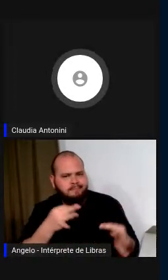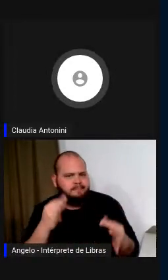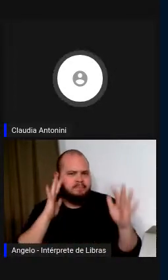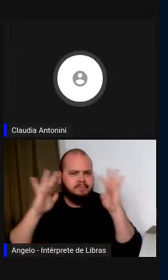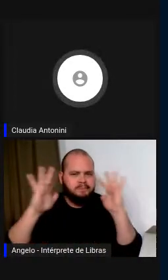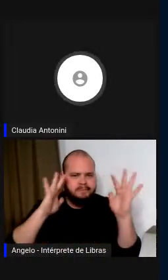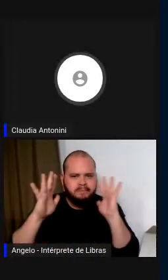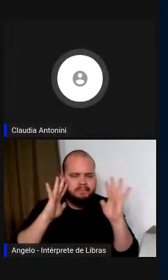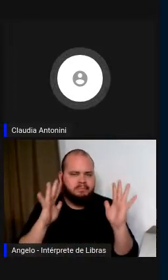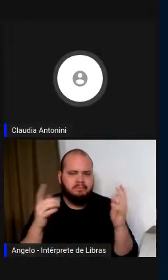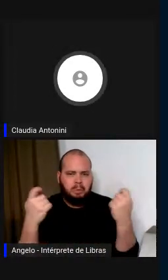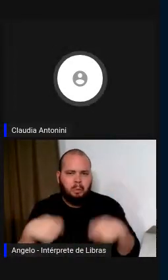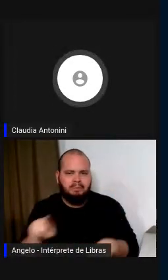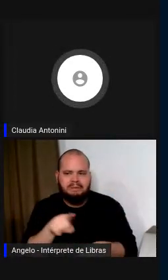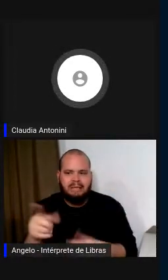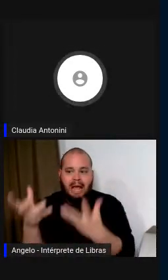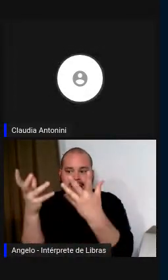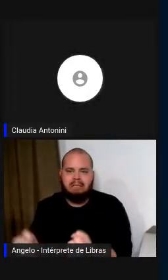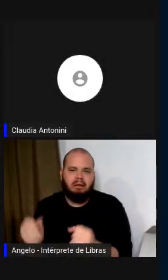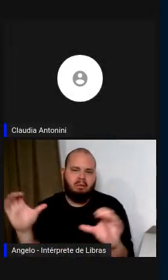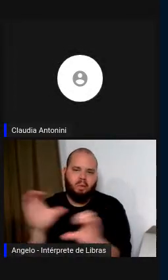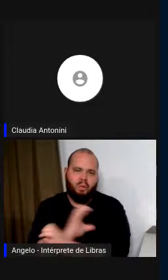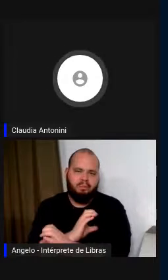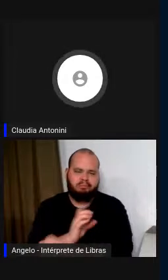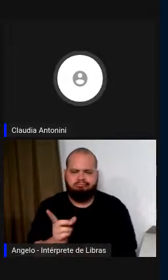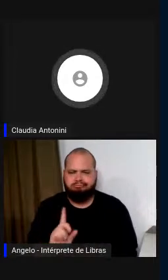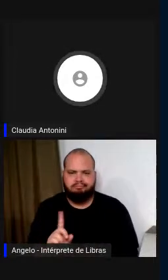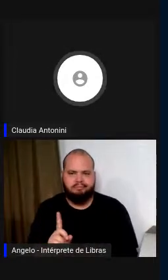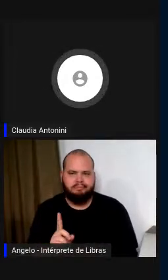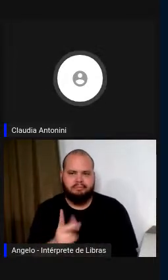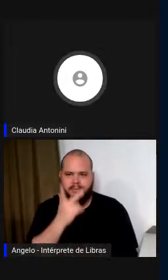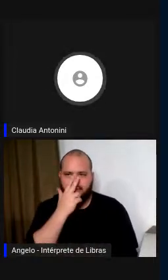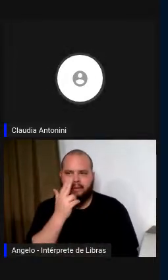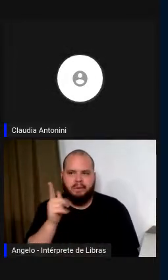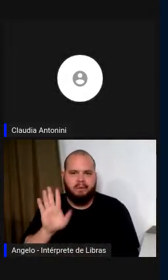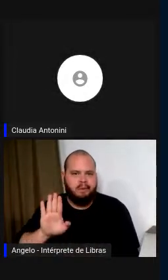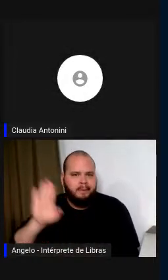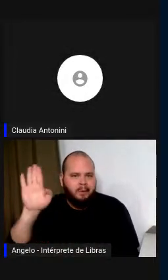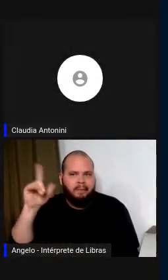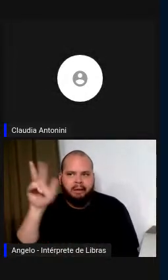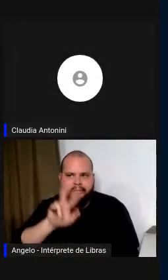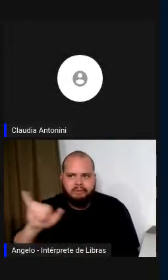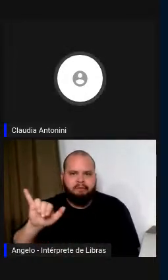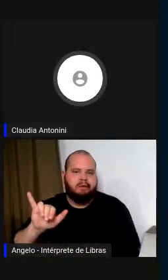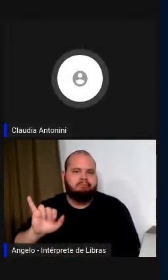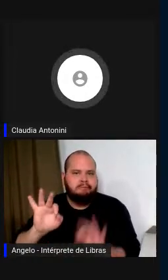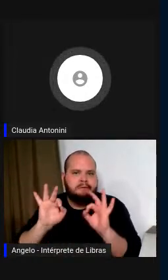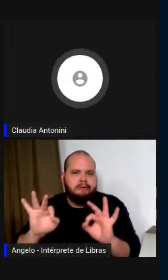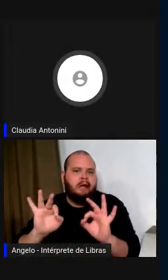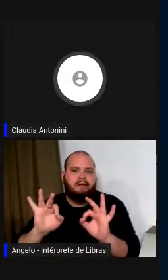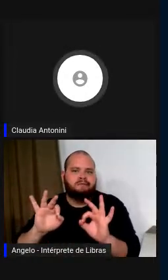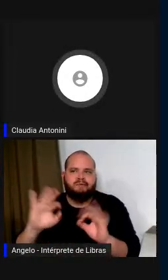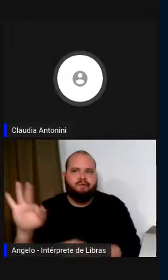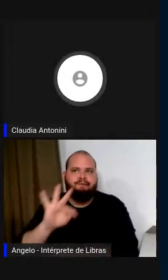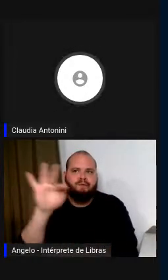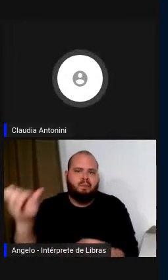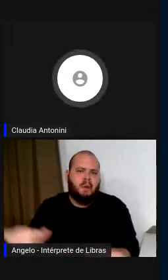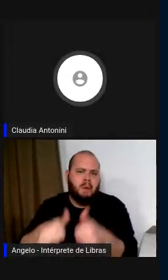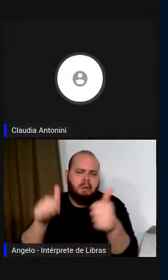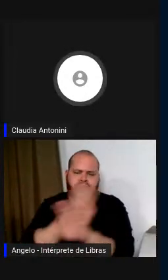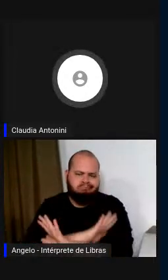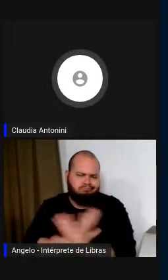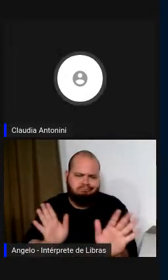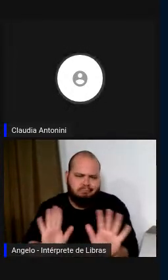acolhimento total como uma promessa de um futuro melhor, mas